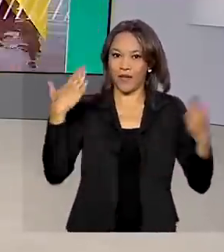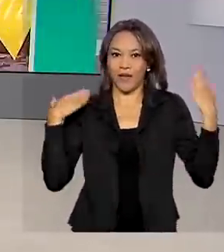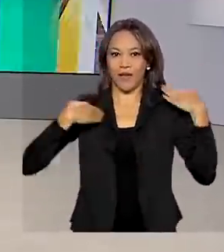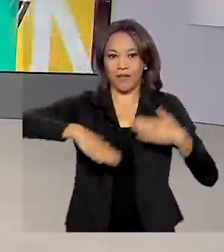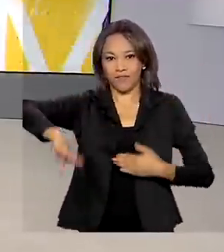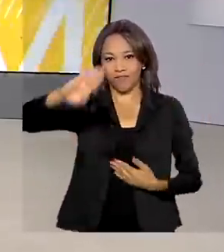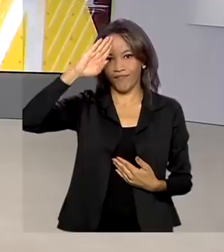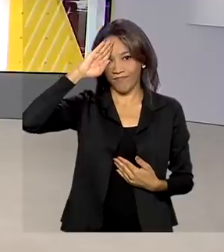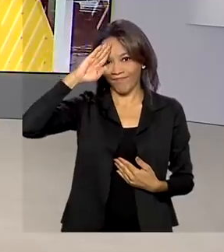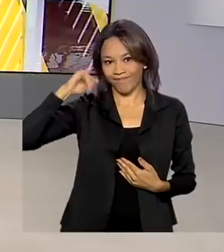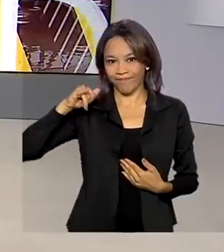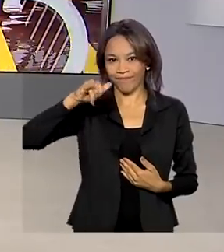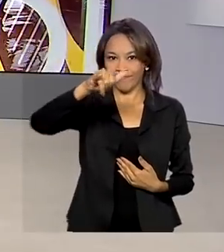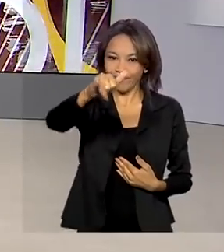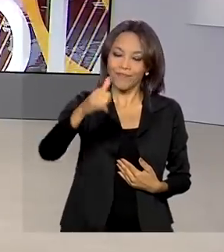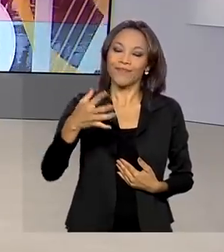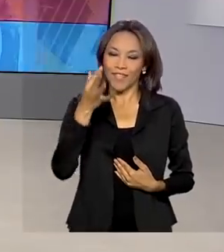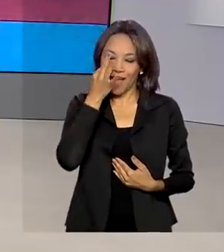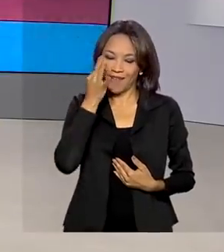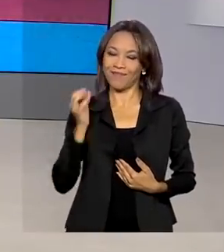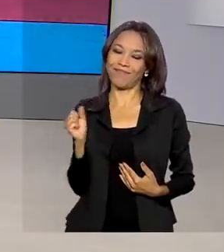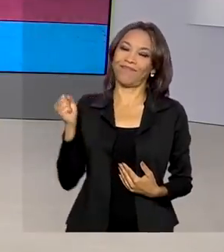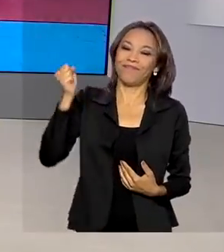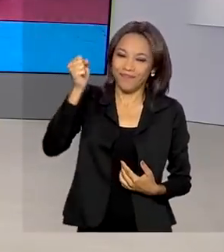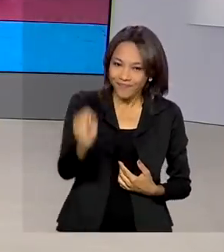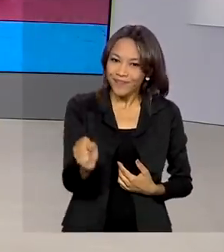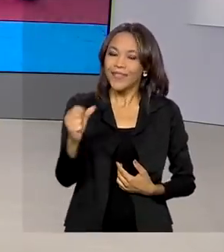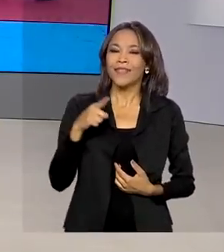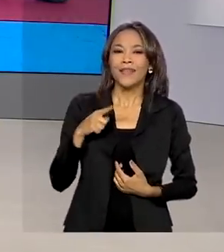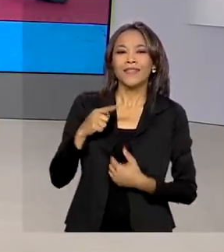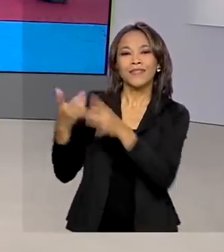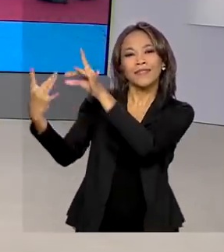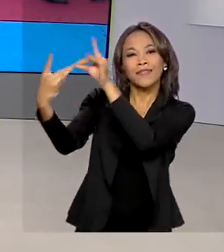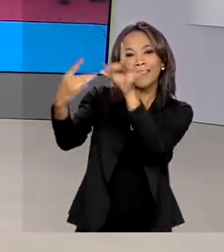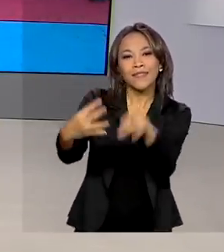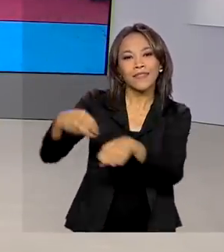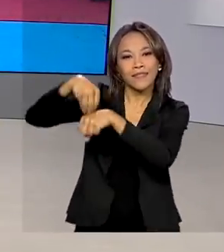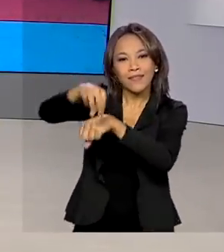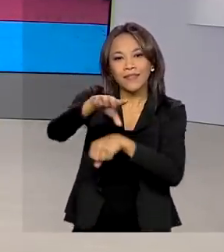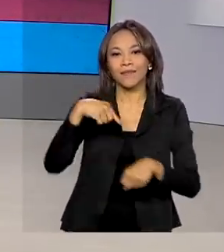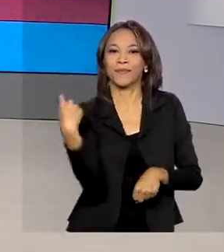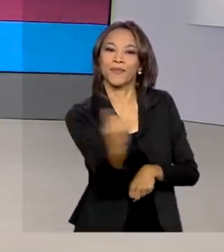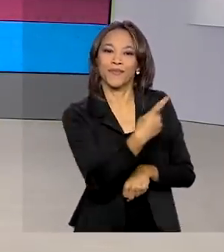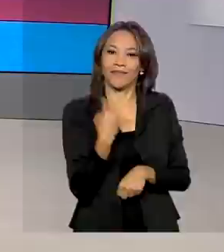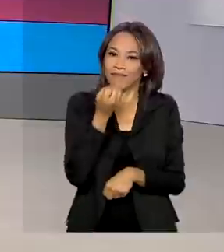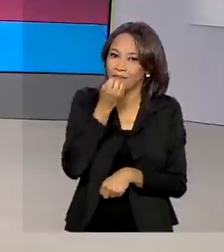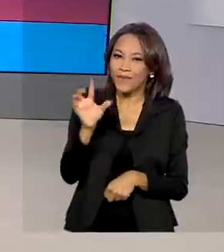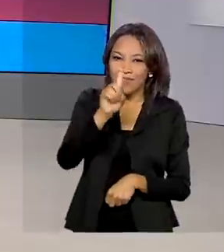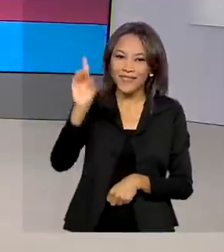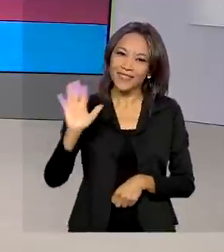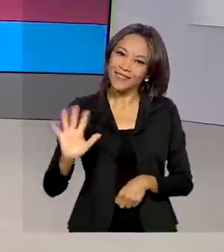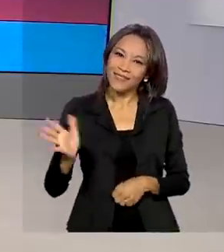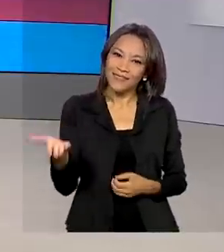O repórter Dimas Soldi já está por lá e traz agora os detalhes ao vivo para a gente. Dimas, bom dia.